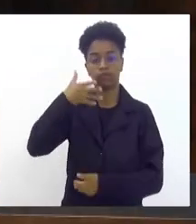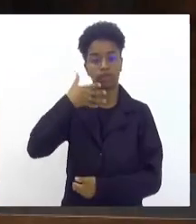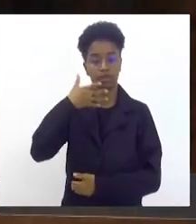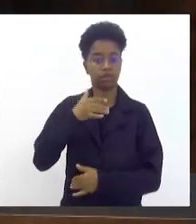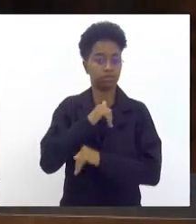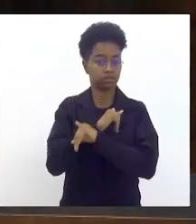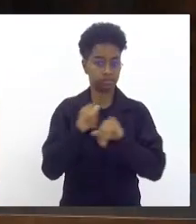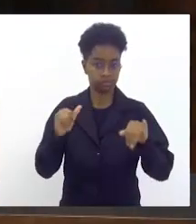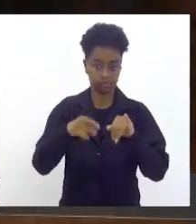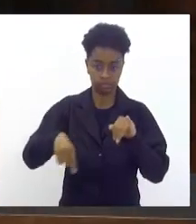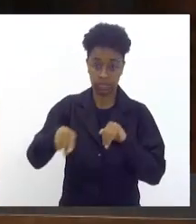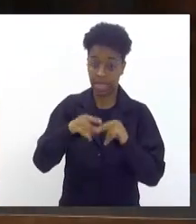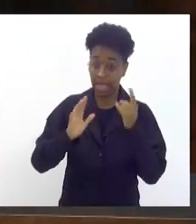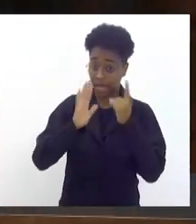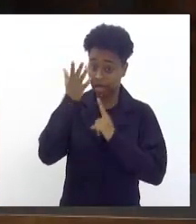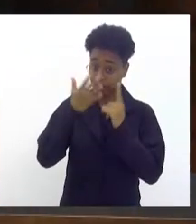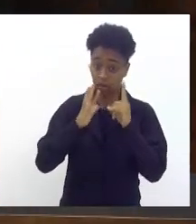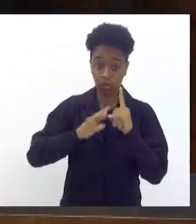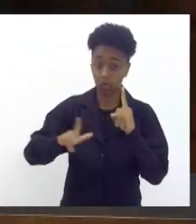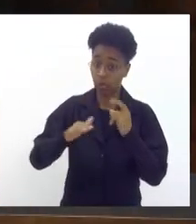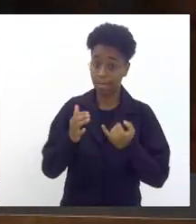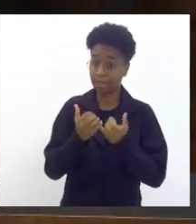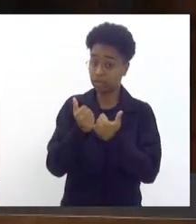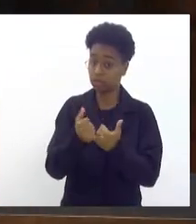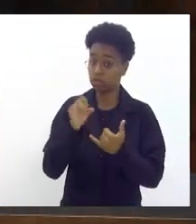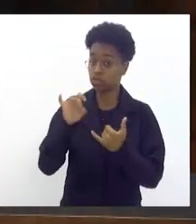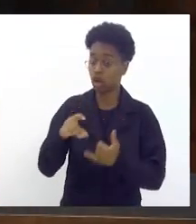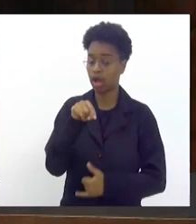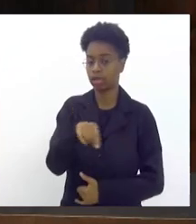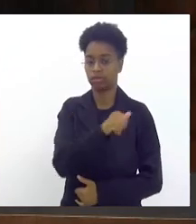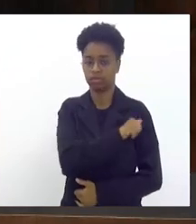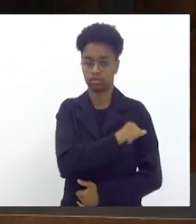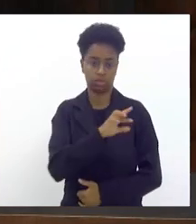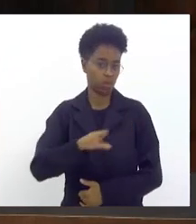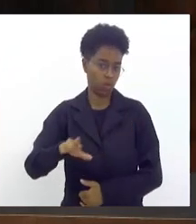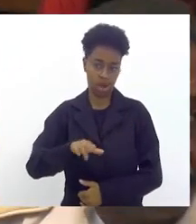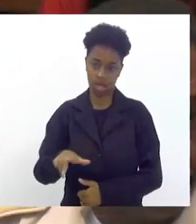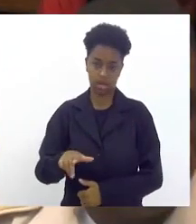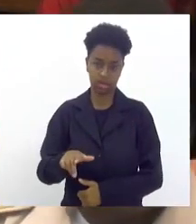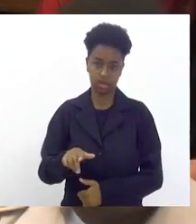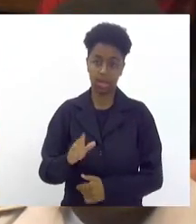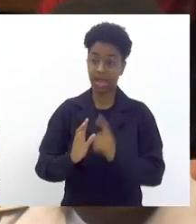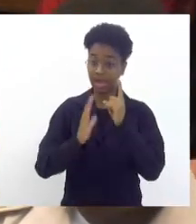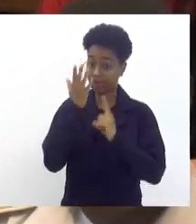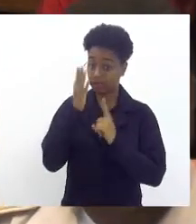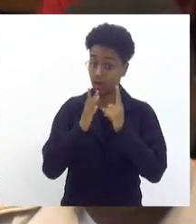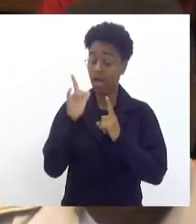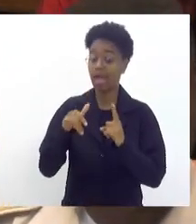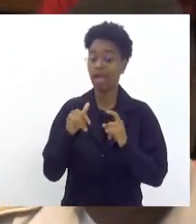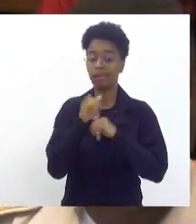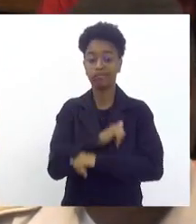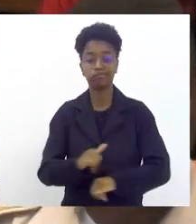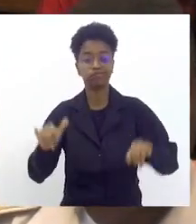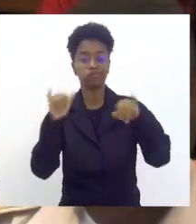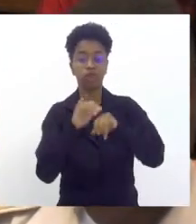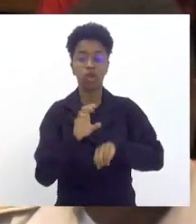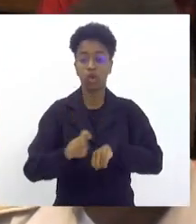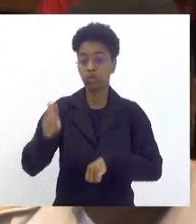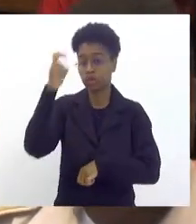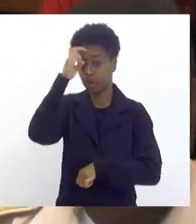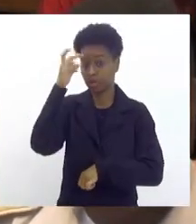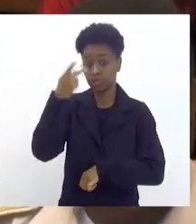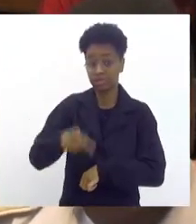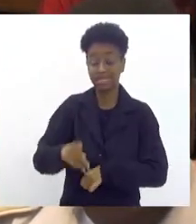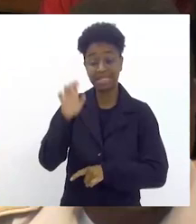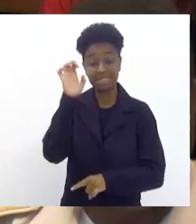o carnaval não é patrimônio somente da cidade do Rio de Janeiro o carnaval é uma manifestação cultural de todo o estado